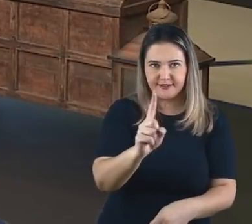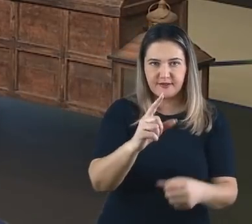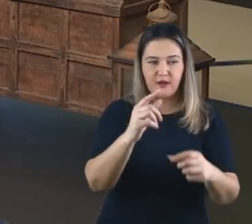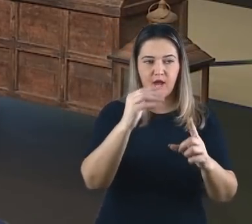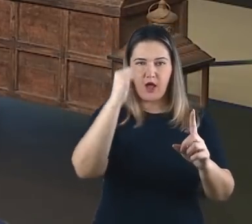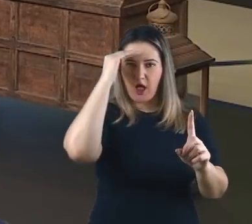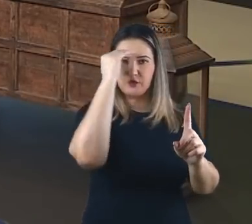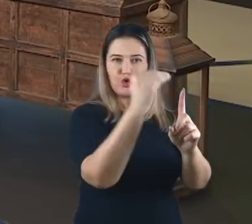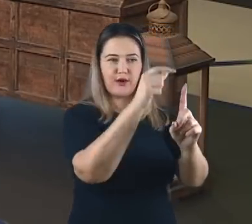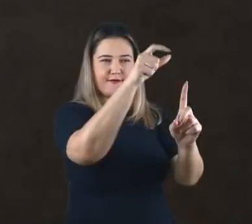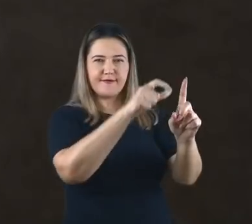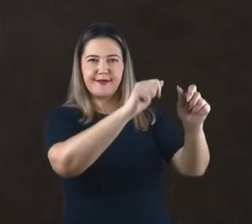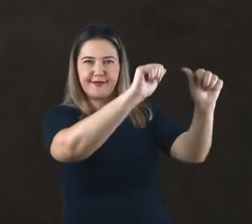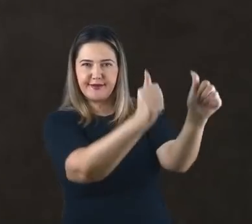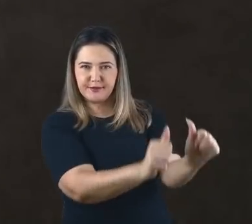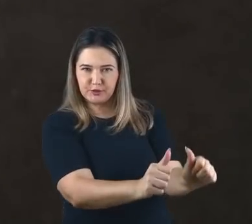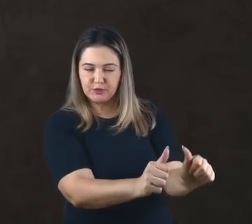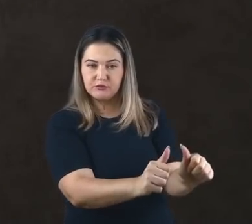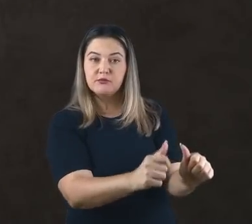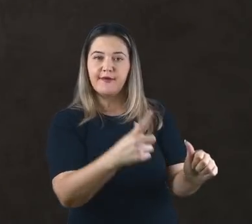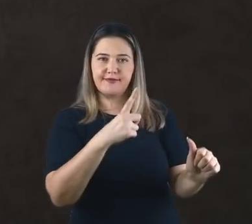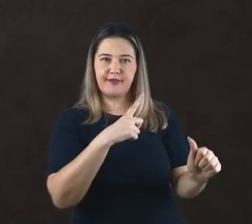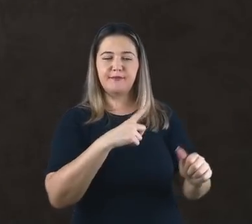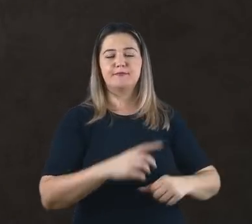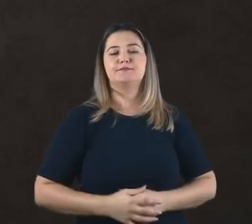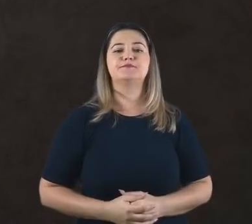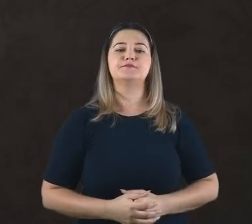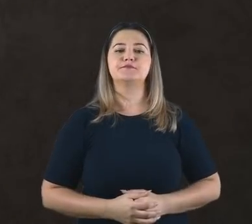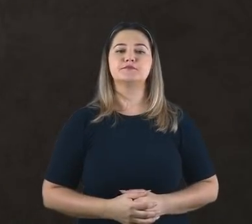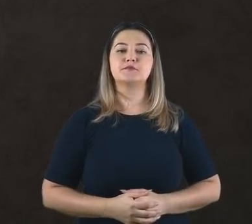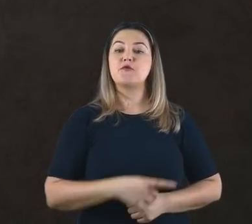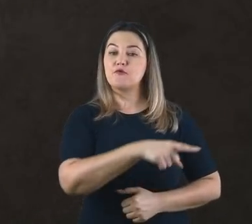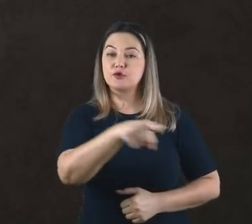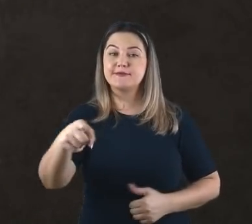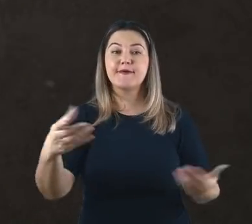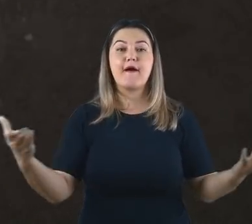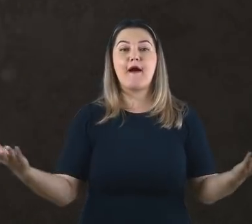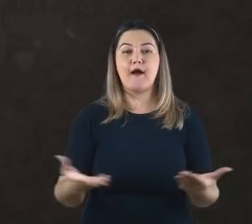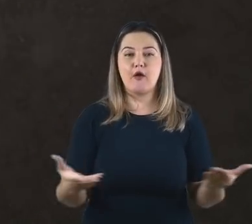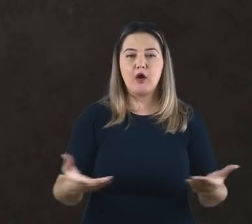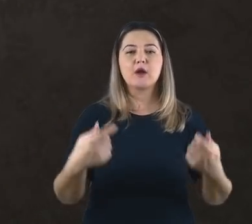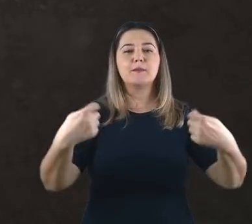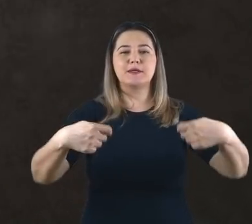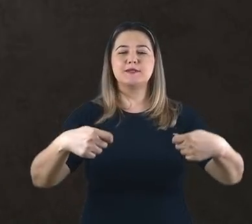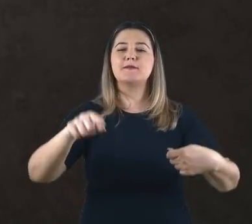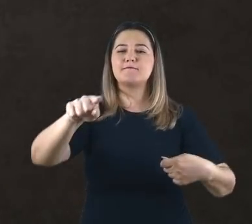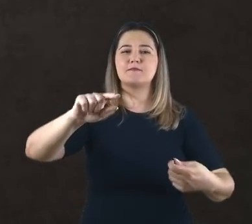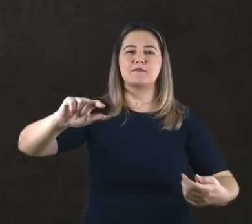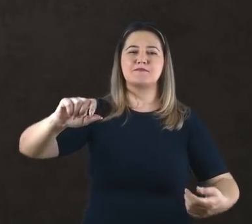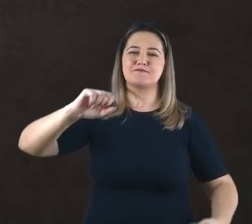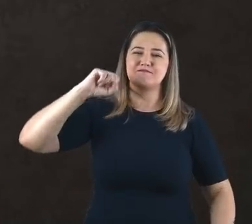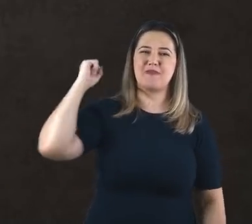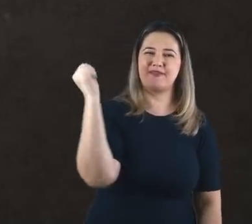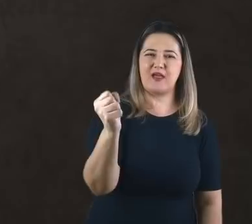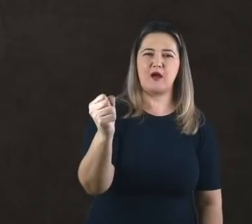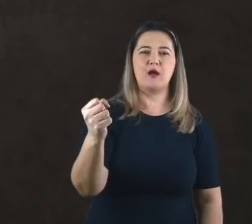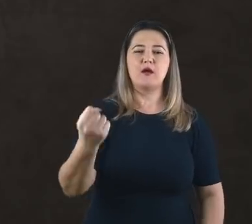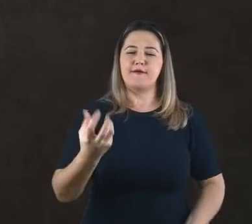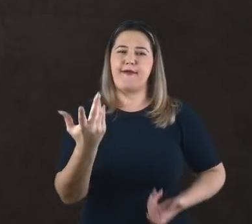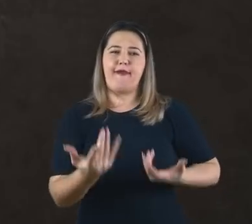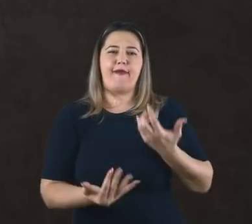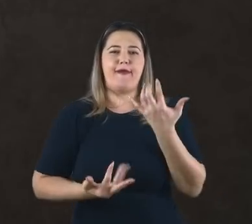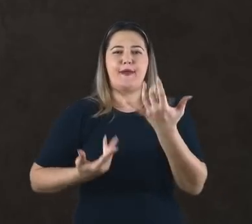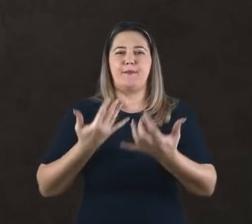deuses e ainda ordena. Ele diz assim Você agora deve destruí-los queime-os queime-os ao